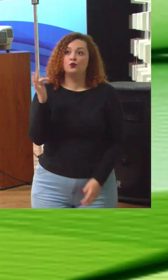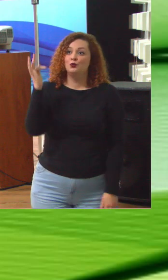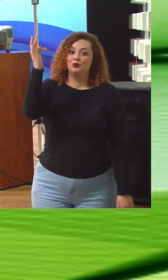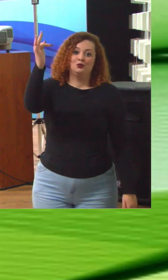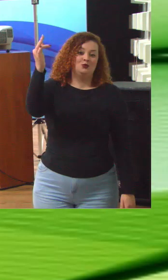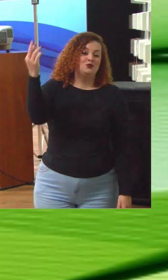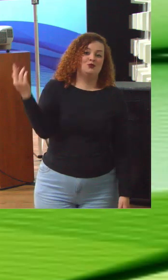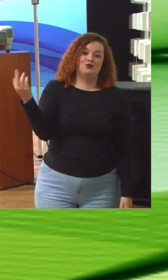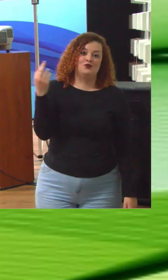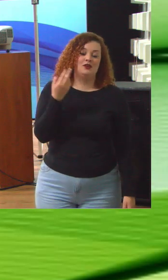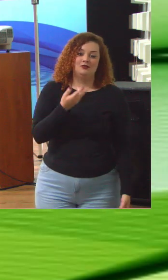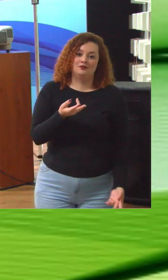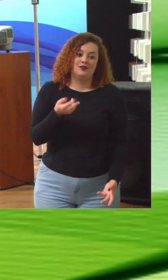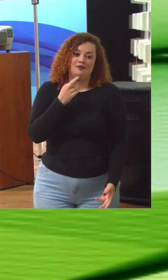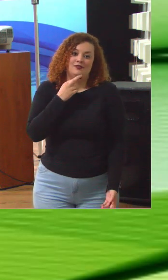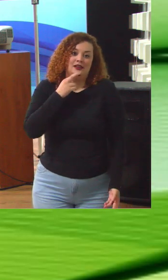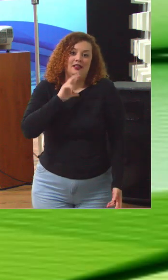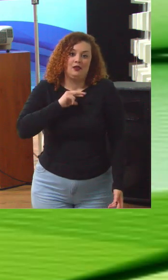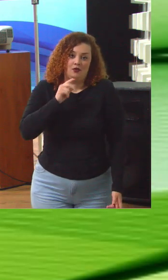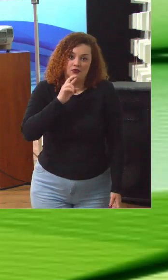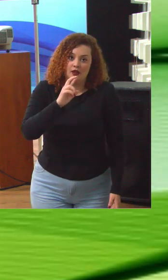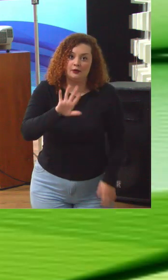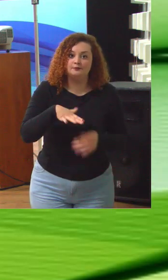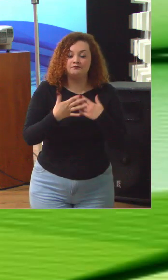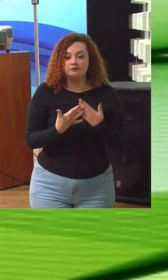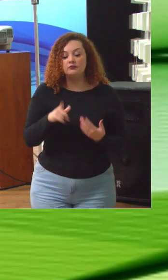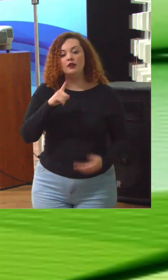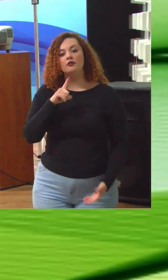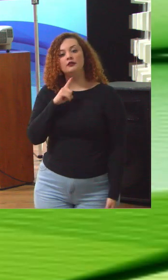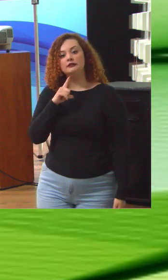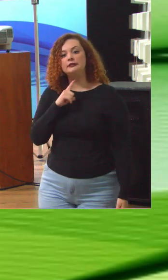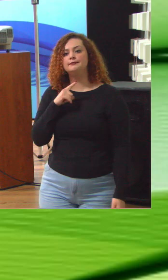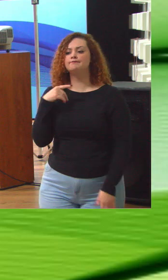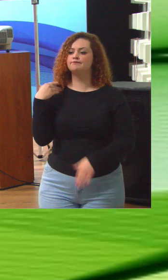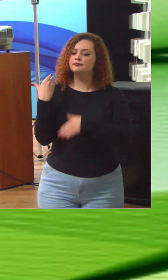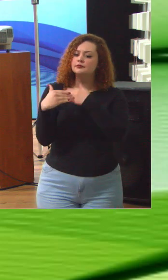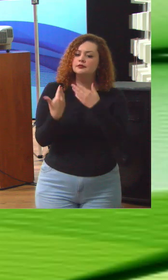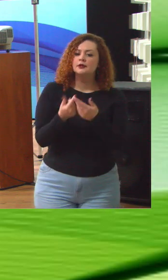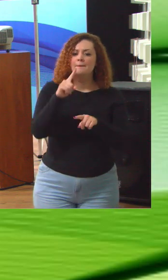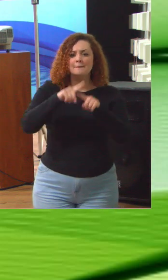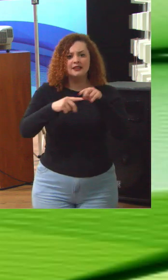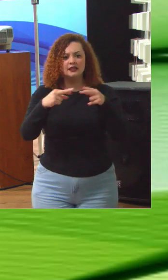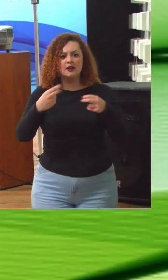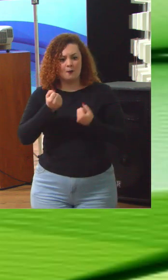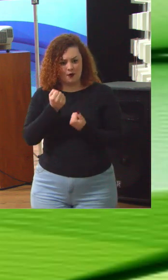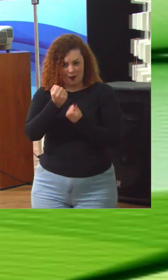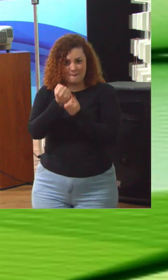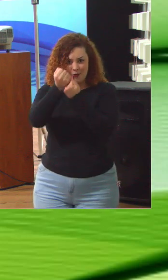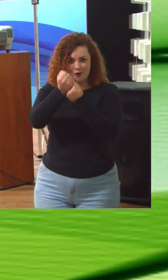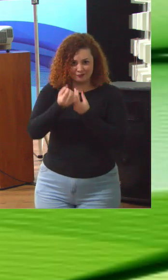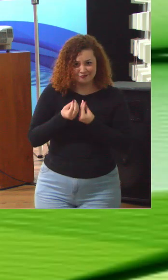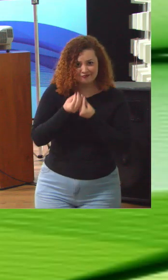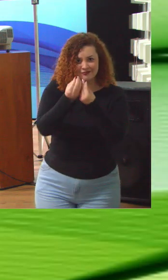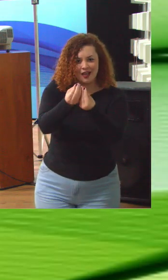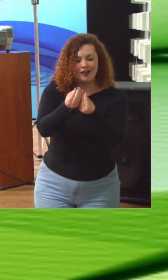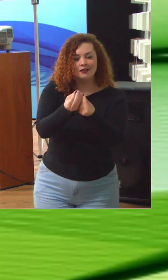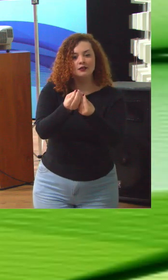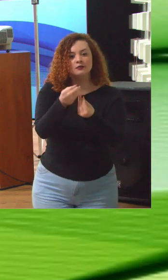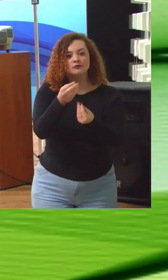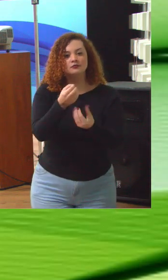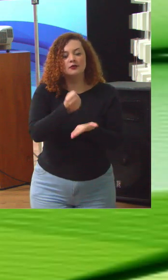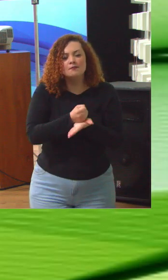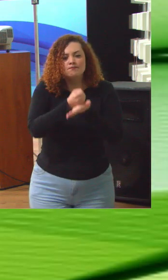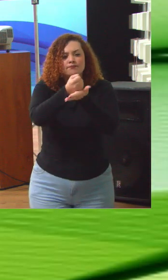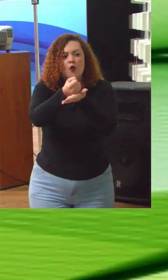coisa para nós. Nós temos produzido bastante material para dar apoio aos gestores públicos